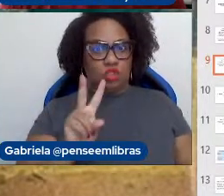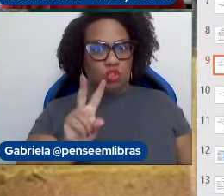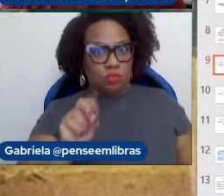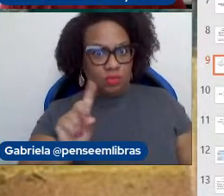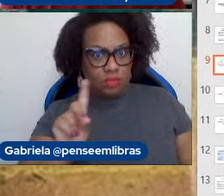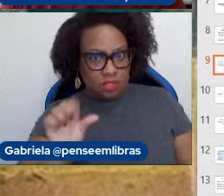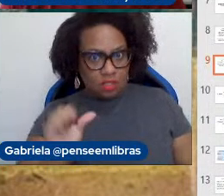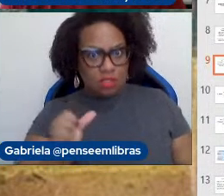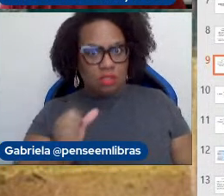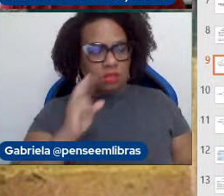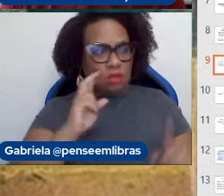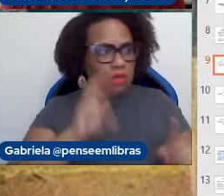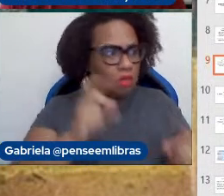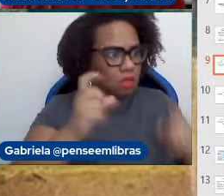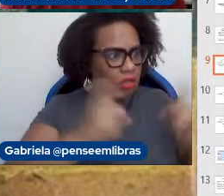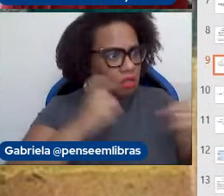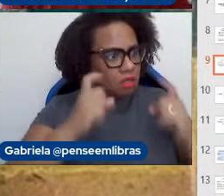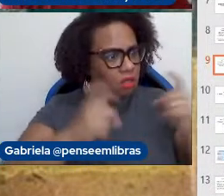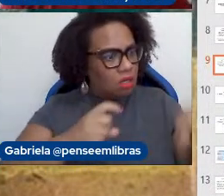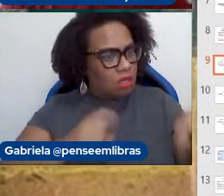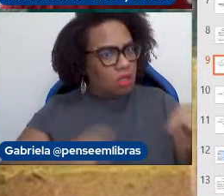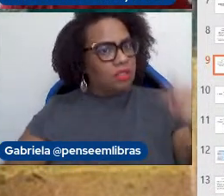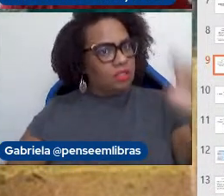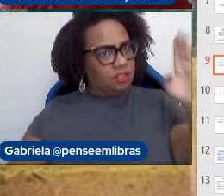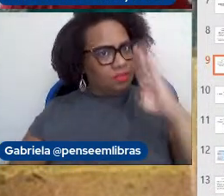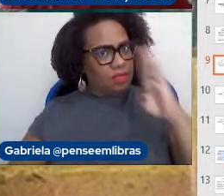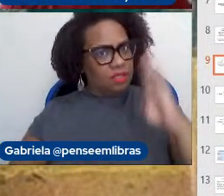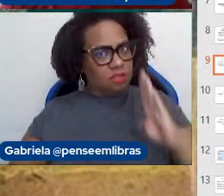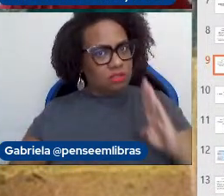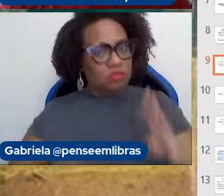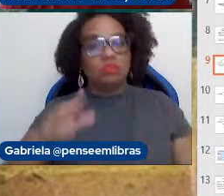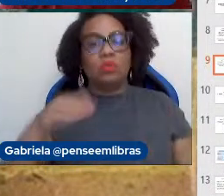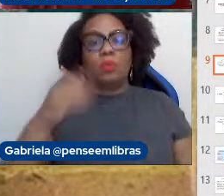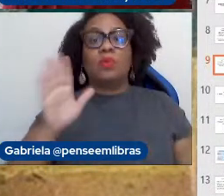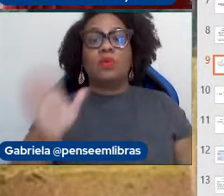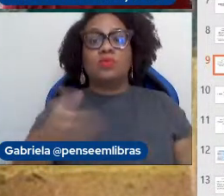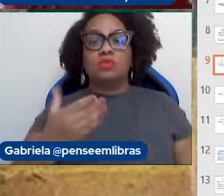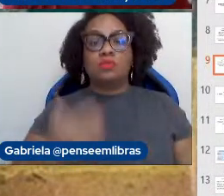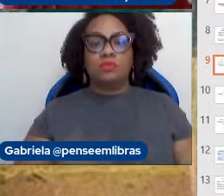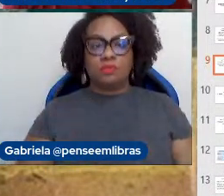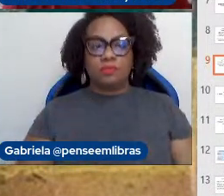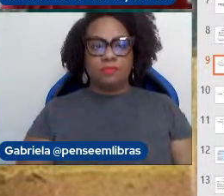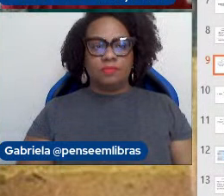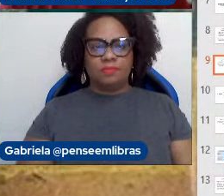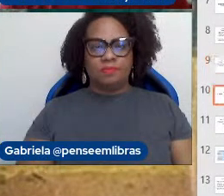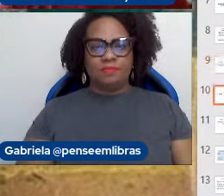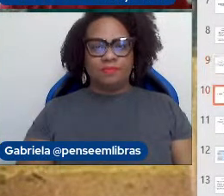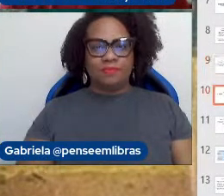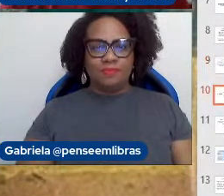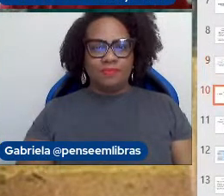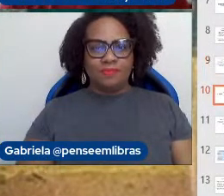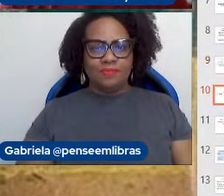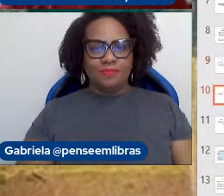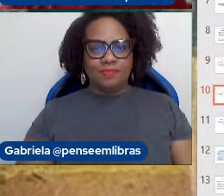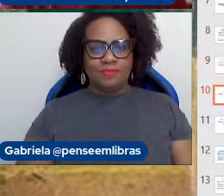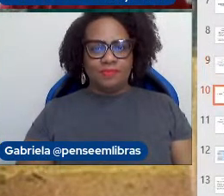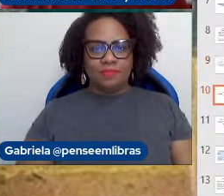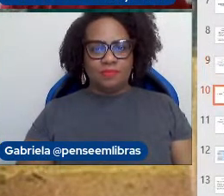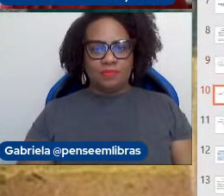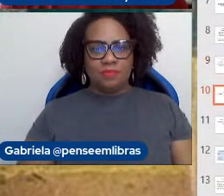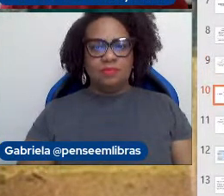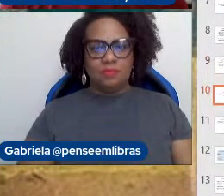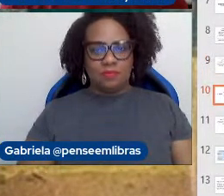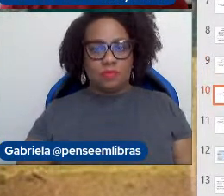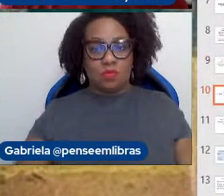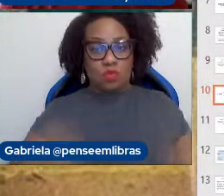sobre distonia focal no Brasil. Bem, o próximo slide, a terceira parte, o corpo